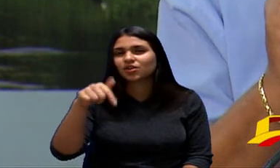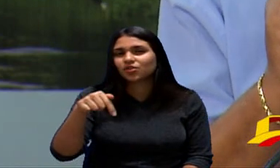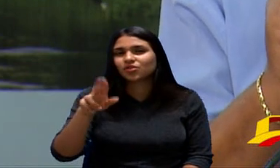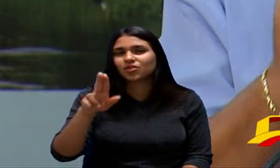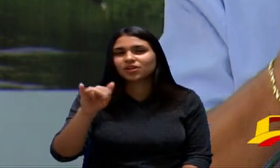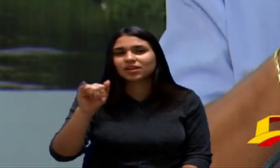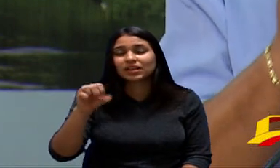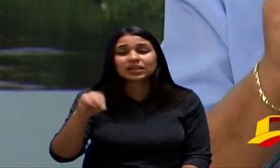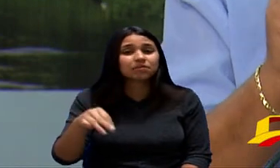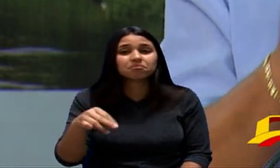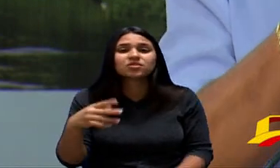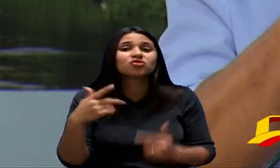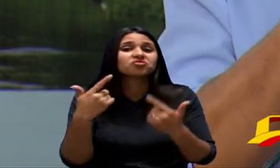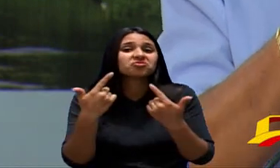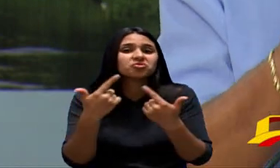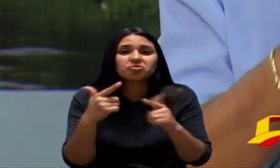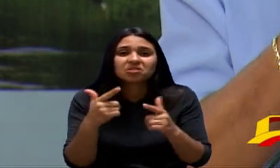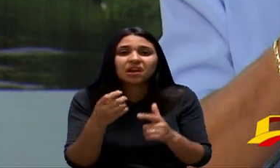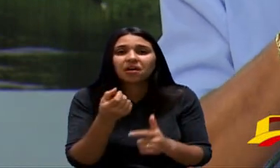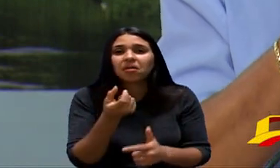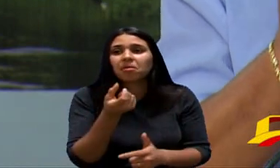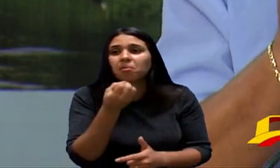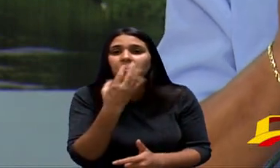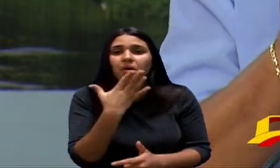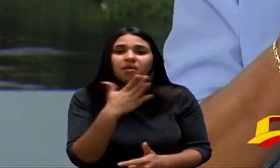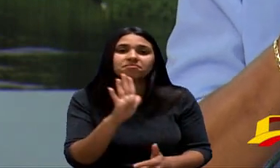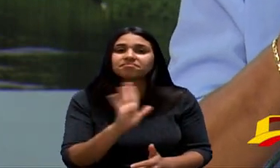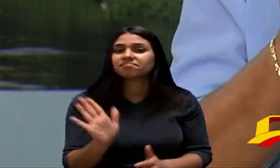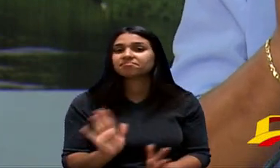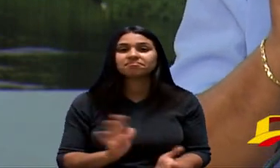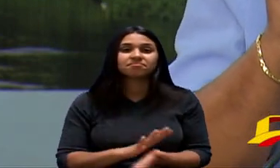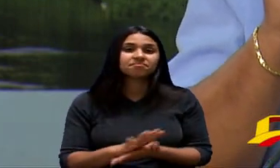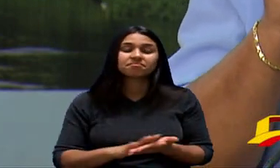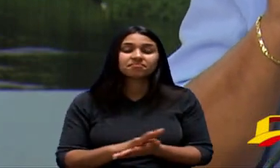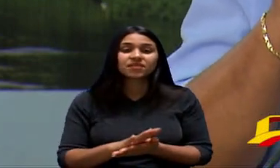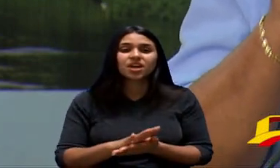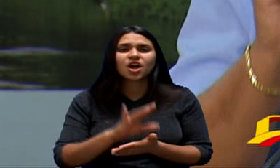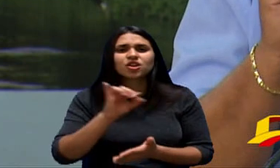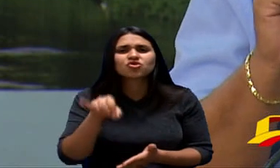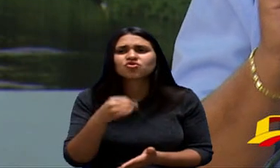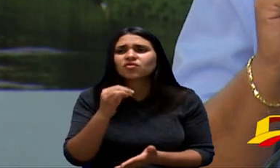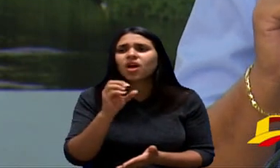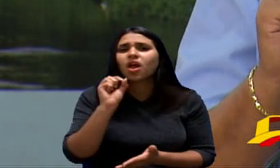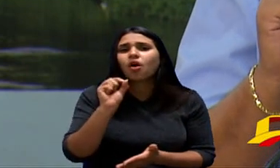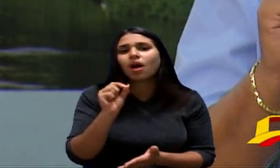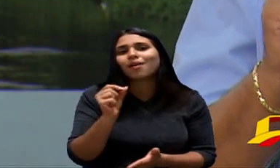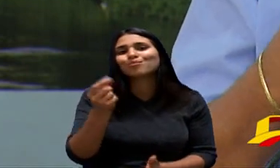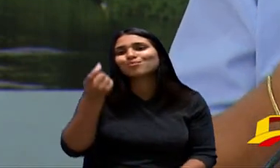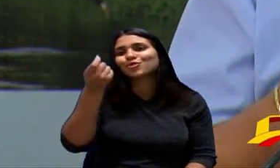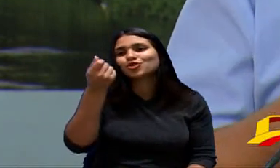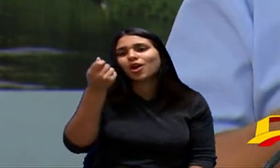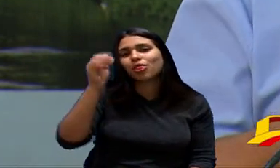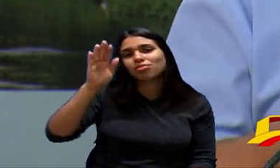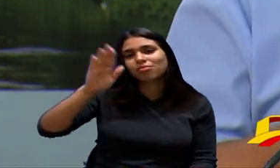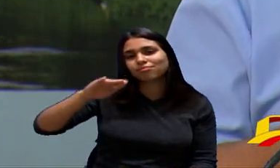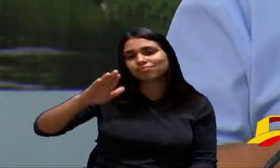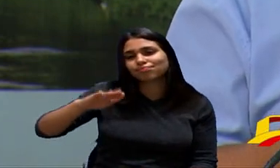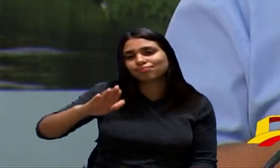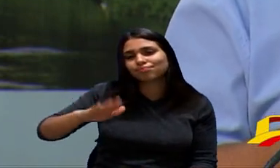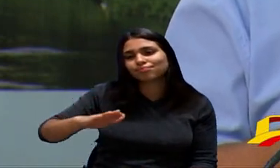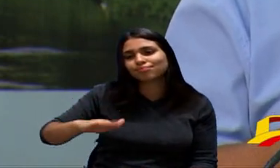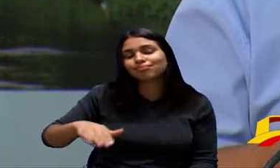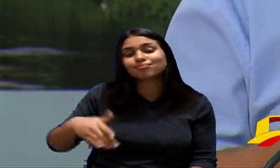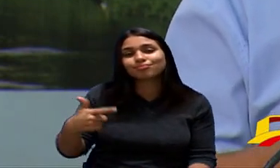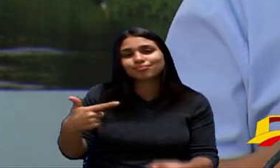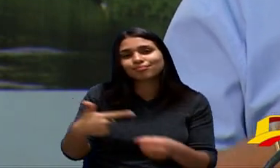Benefício Absolutamente A Única Justificativa Que Ele Dá É Que Vai Baixar O Preço Do Combustível Ora Os Fletijos